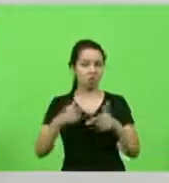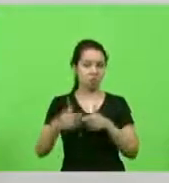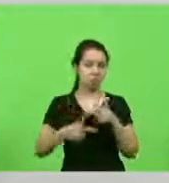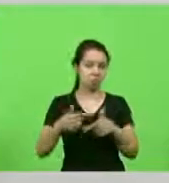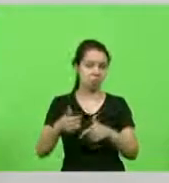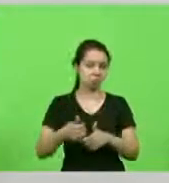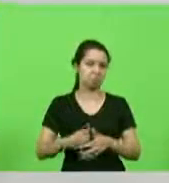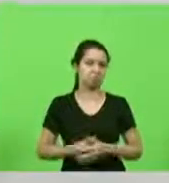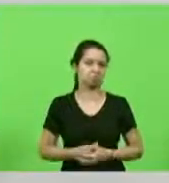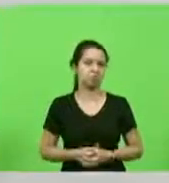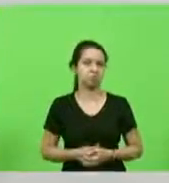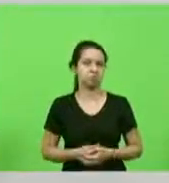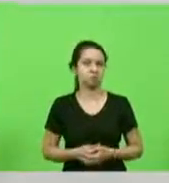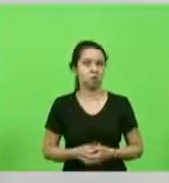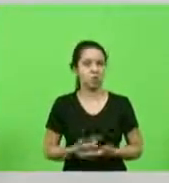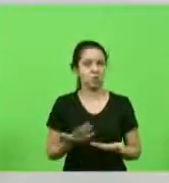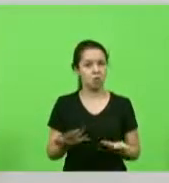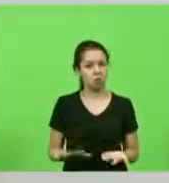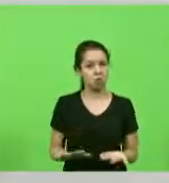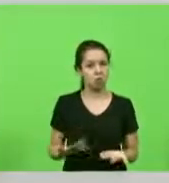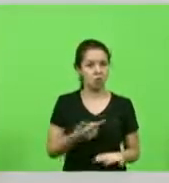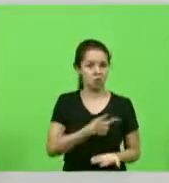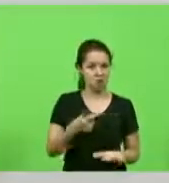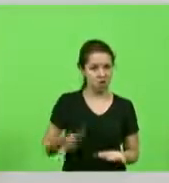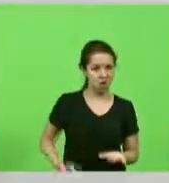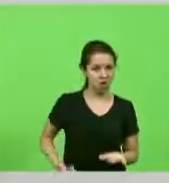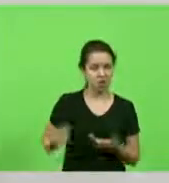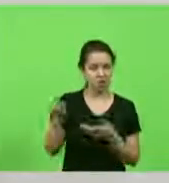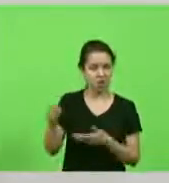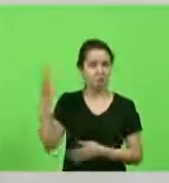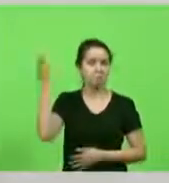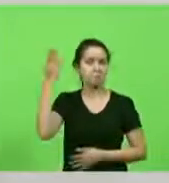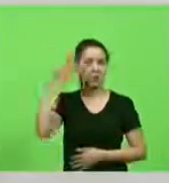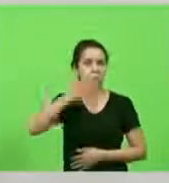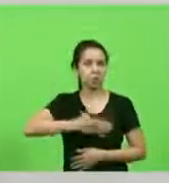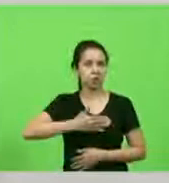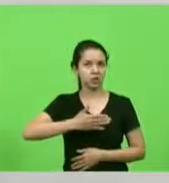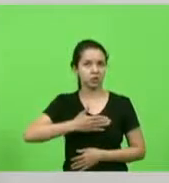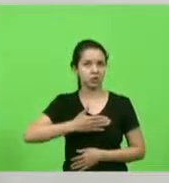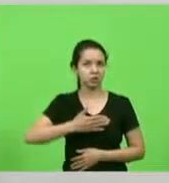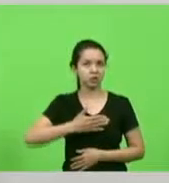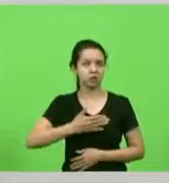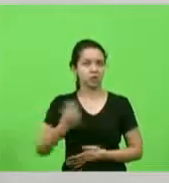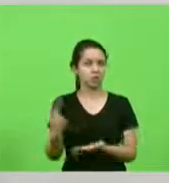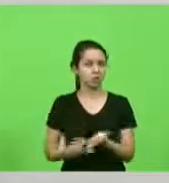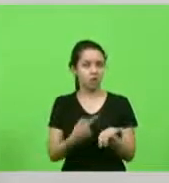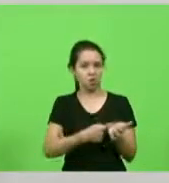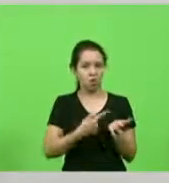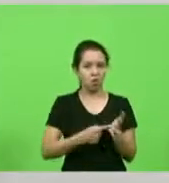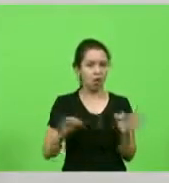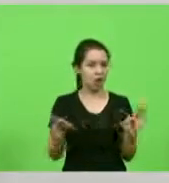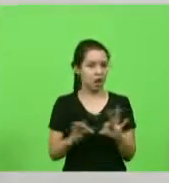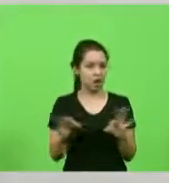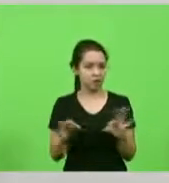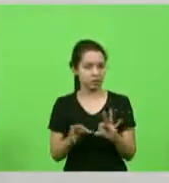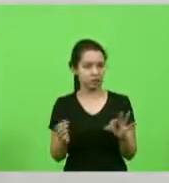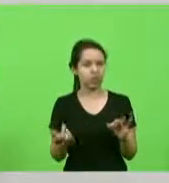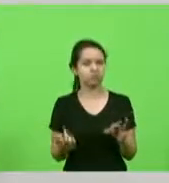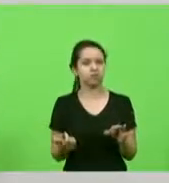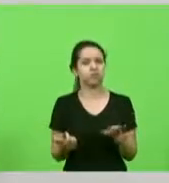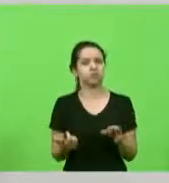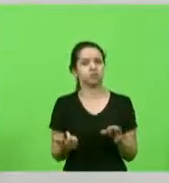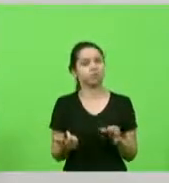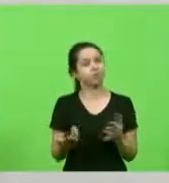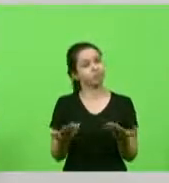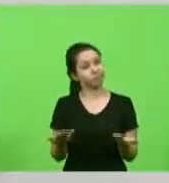isso de um governo que prometeu chegar sem conchavos sem acordo sem negociatas e é por